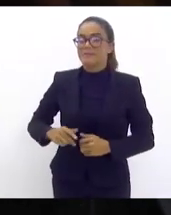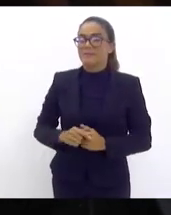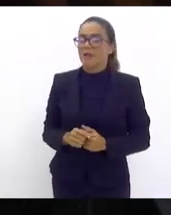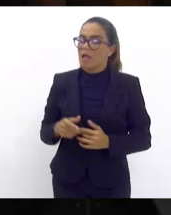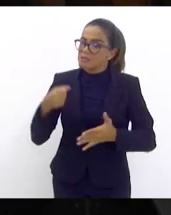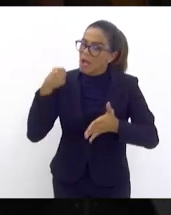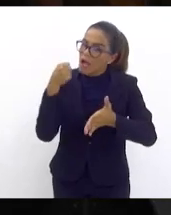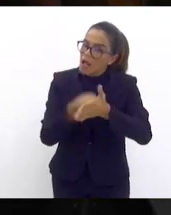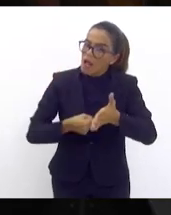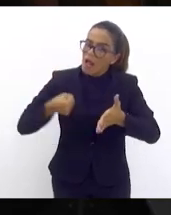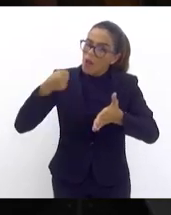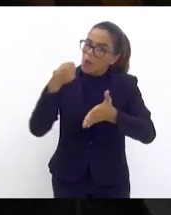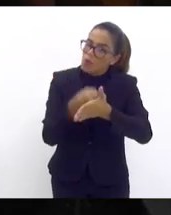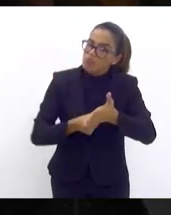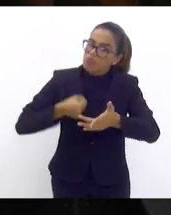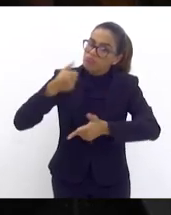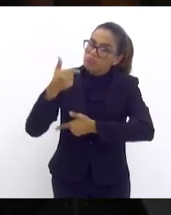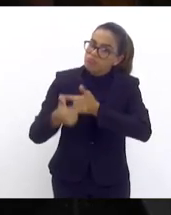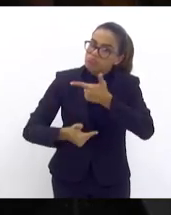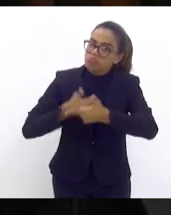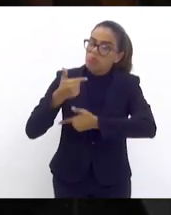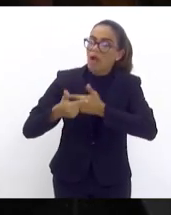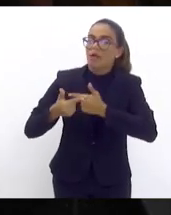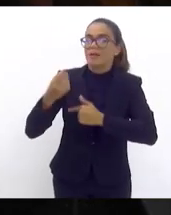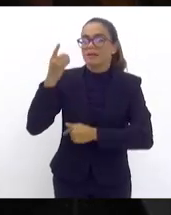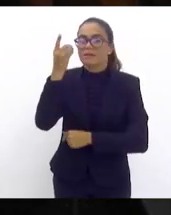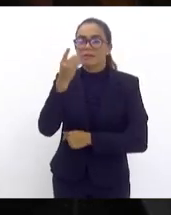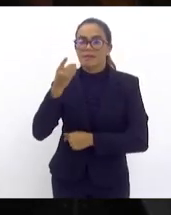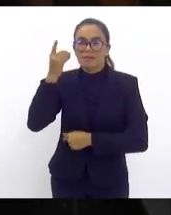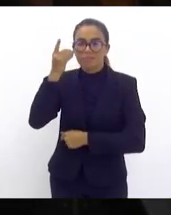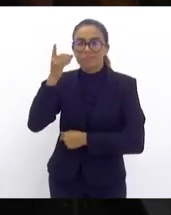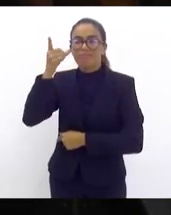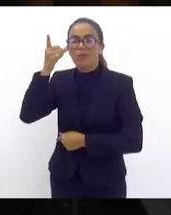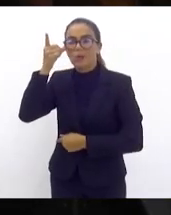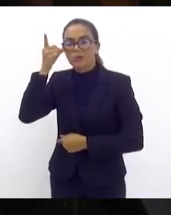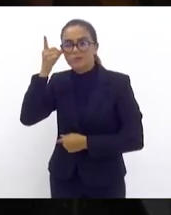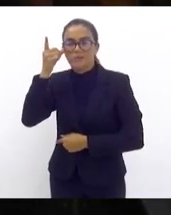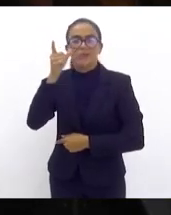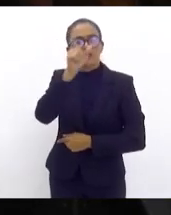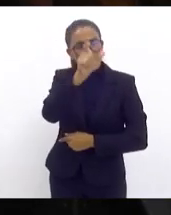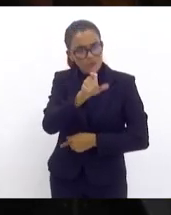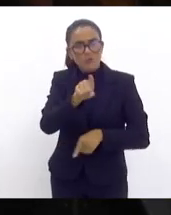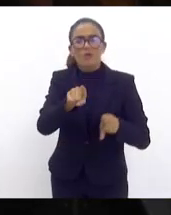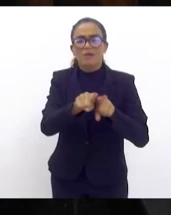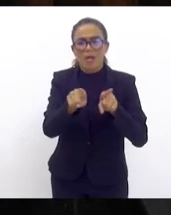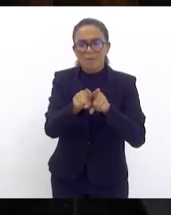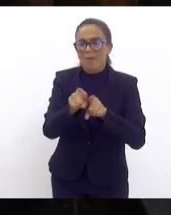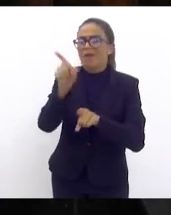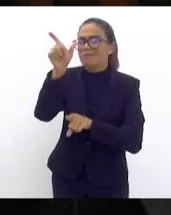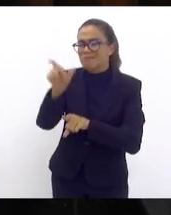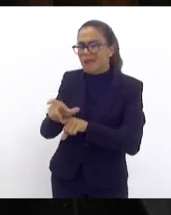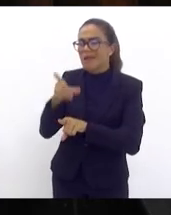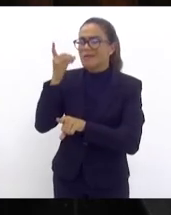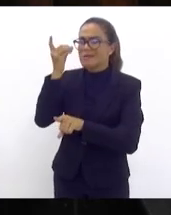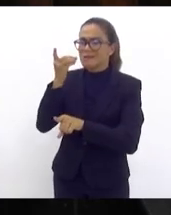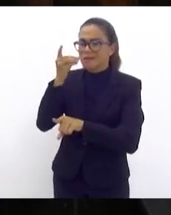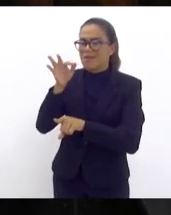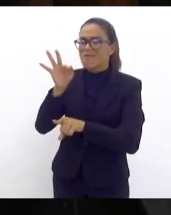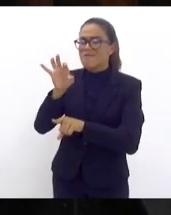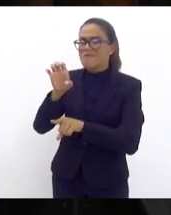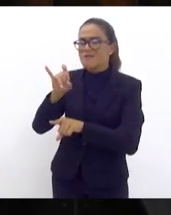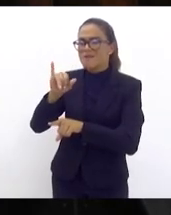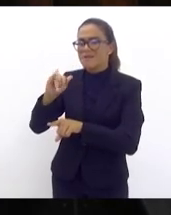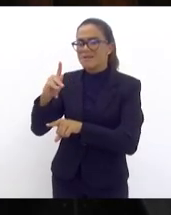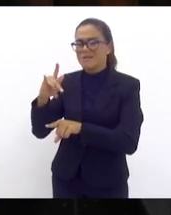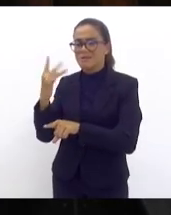luta da nossa deputada Lucinha sua do deputado filipinho é muito